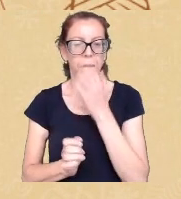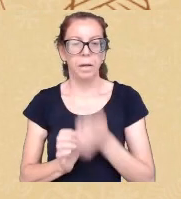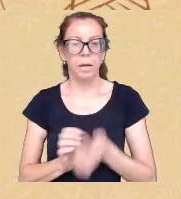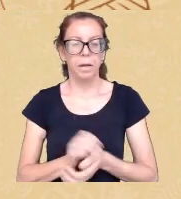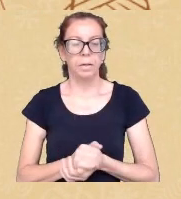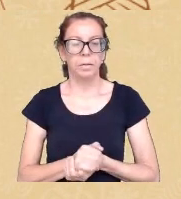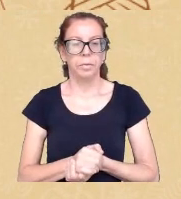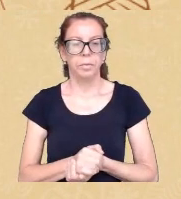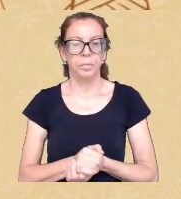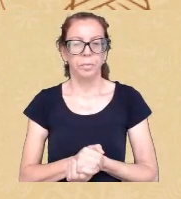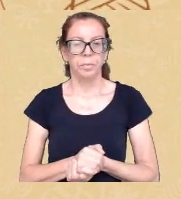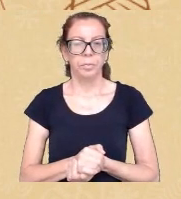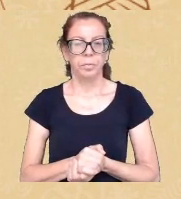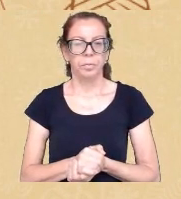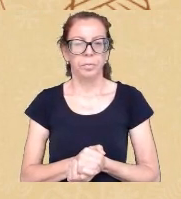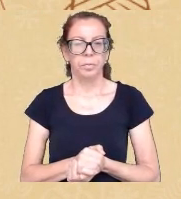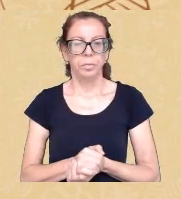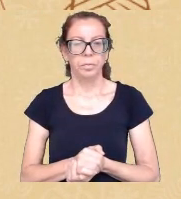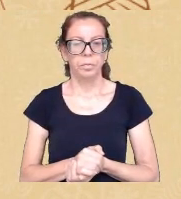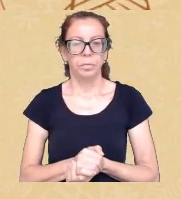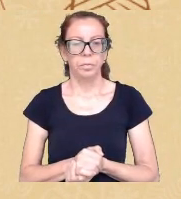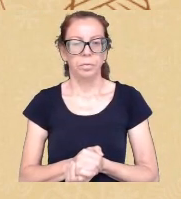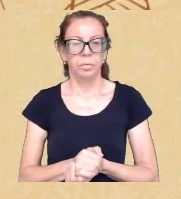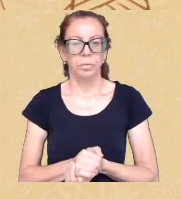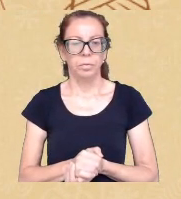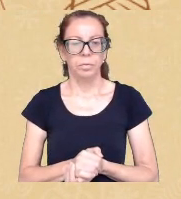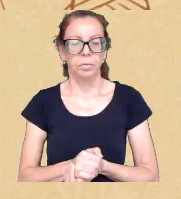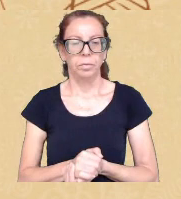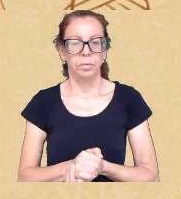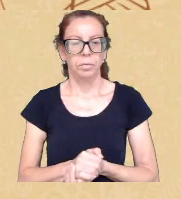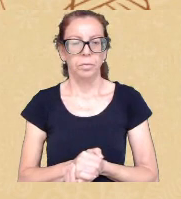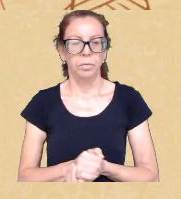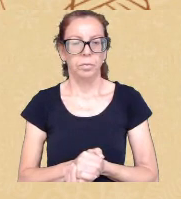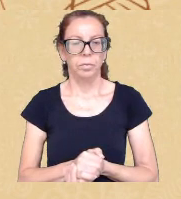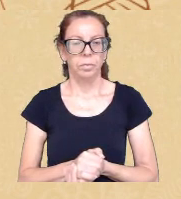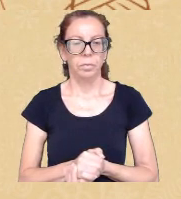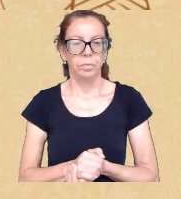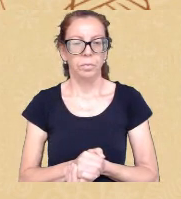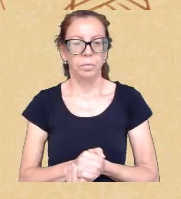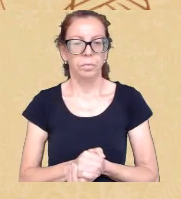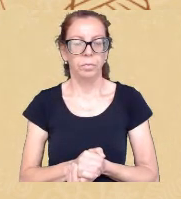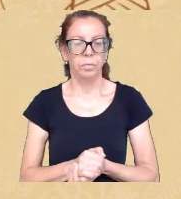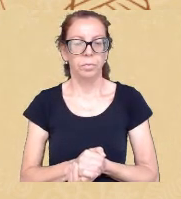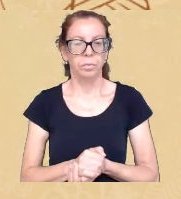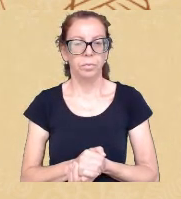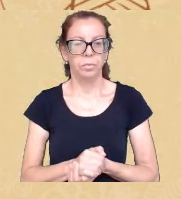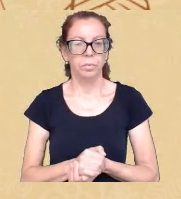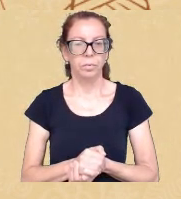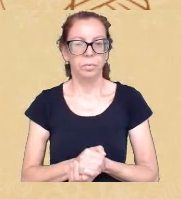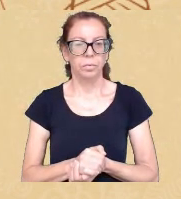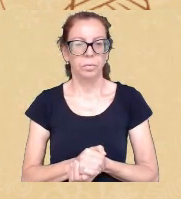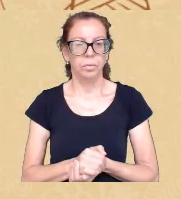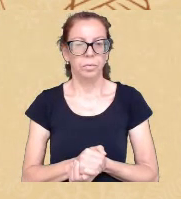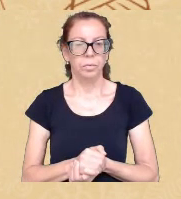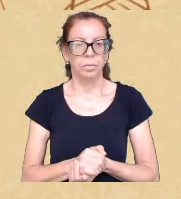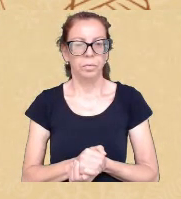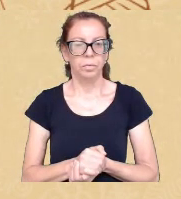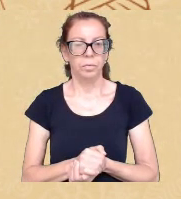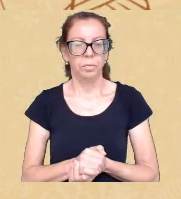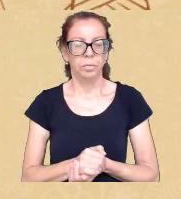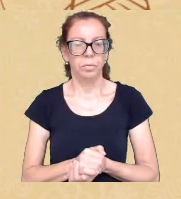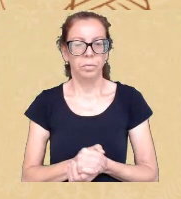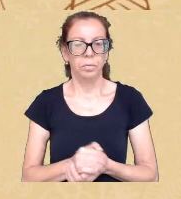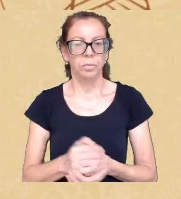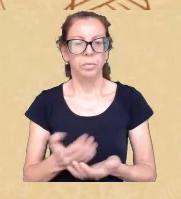com aquele branco racista no estádio que a minha impressão é essa que o racista não